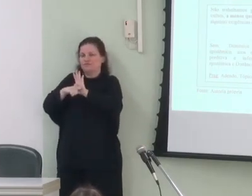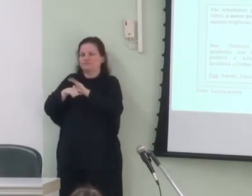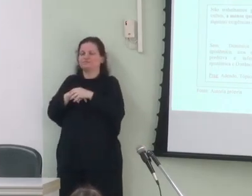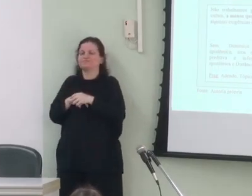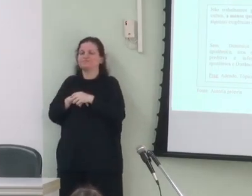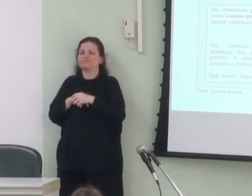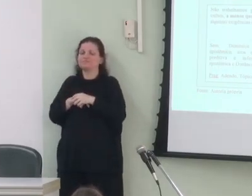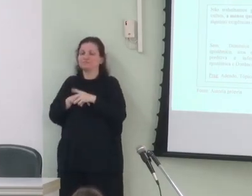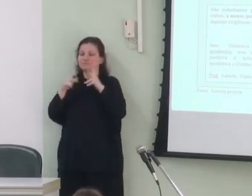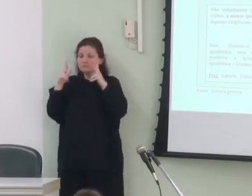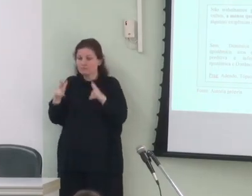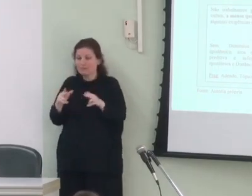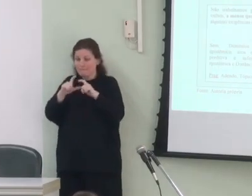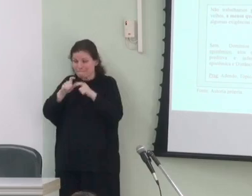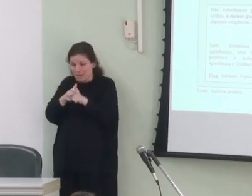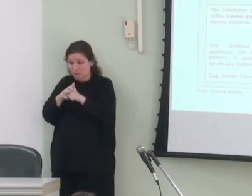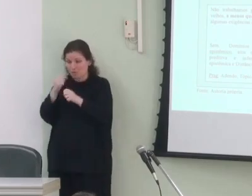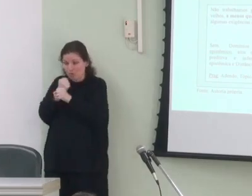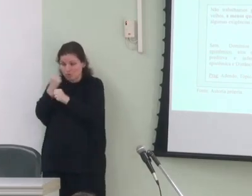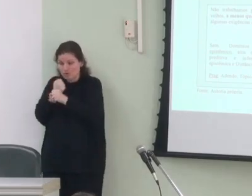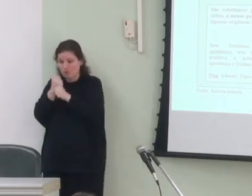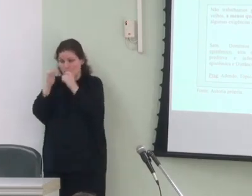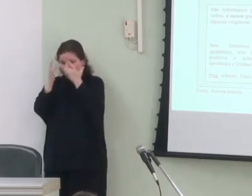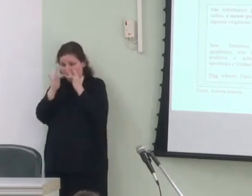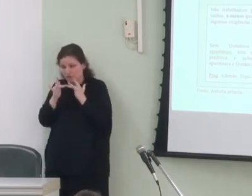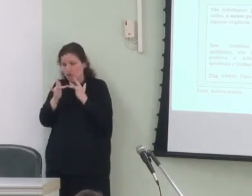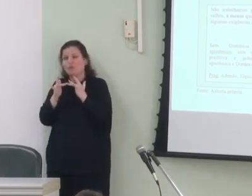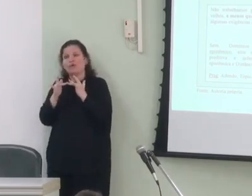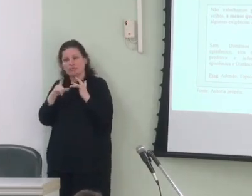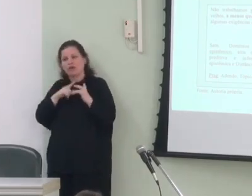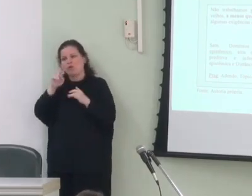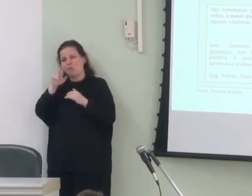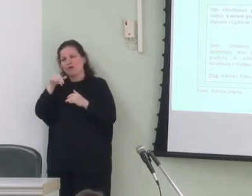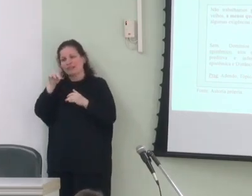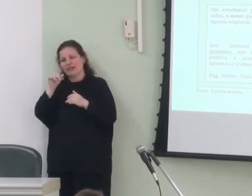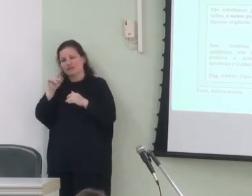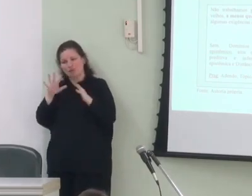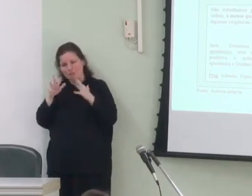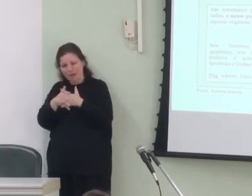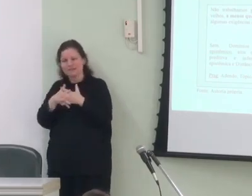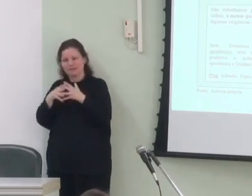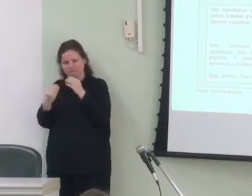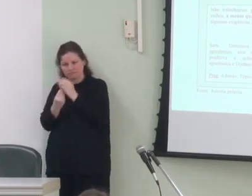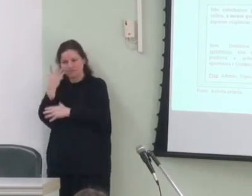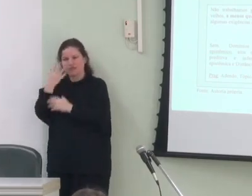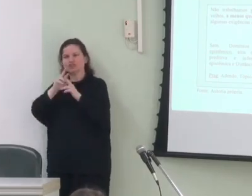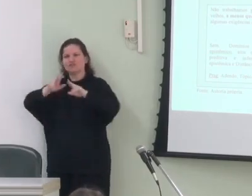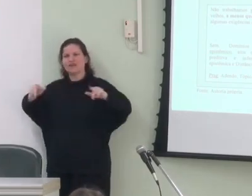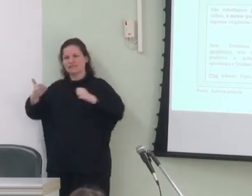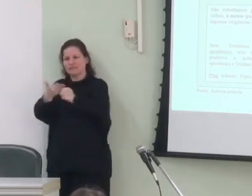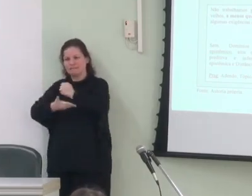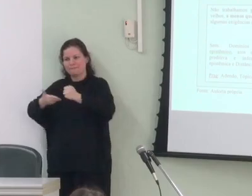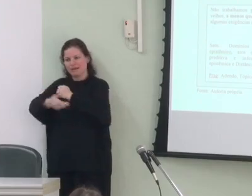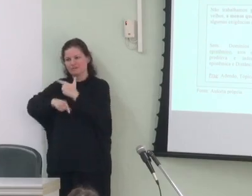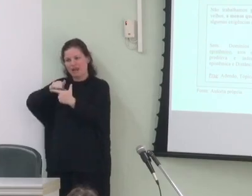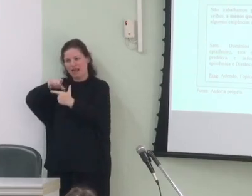igualmente essas microconstruções conectores constituem unidades complexas formadas a partir de diferentes bases